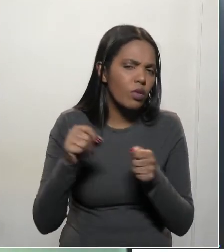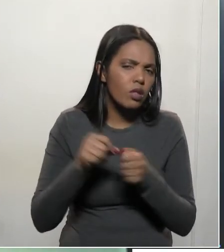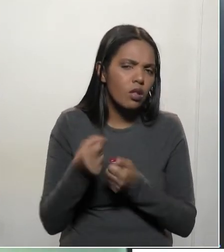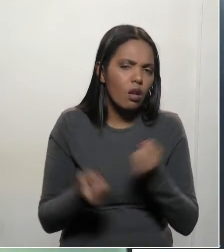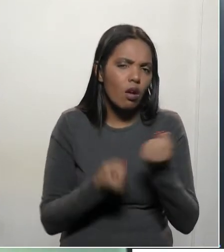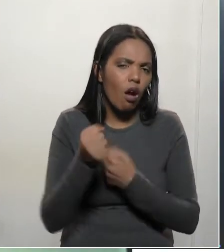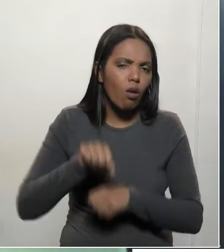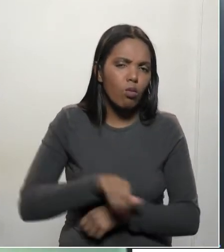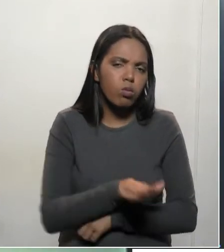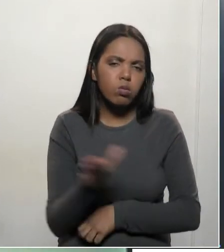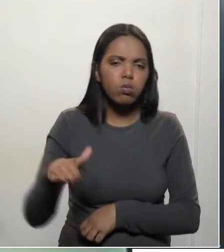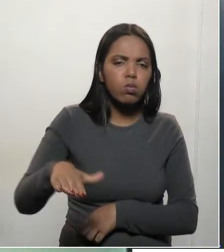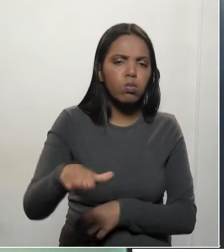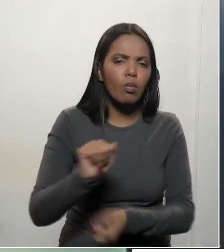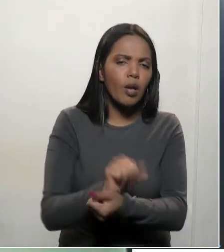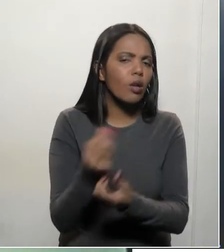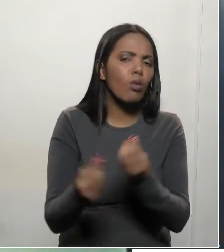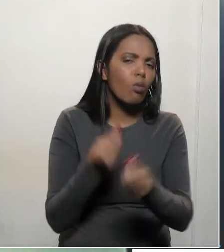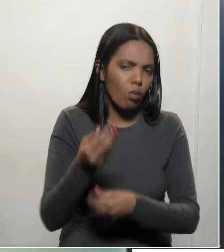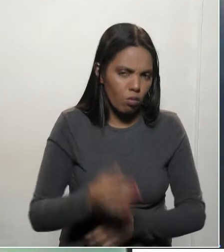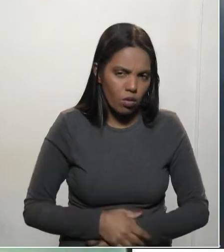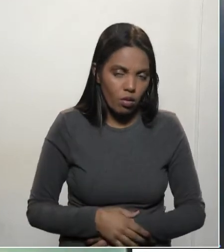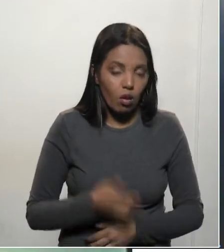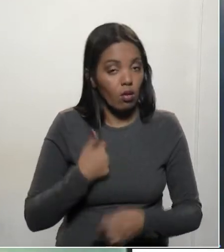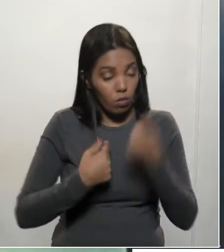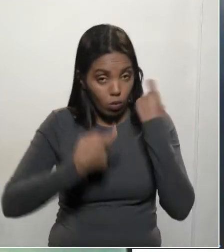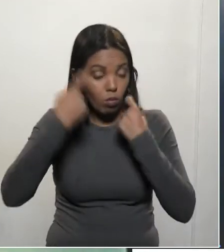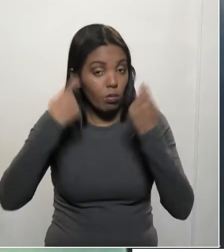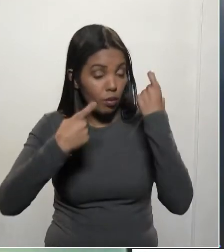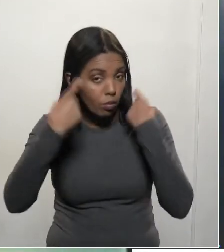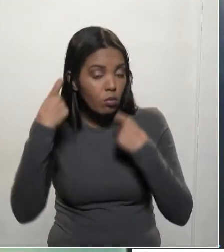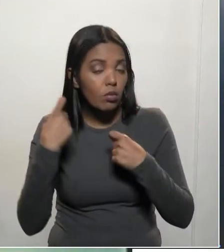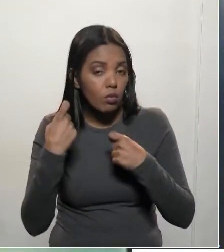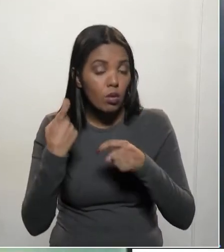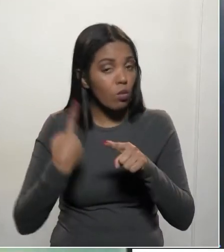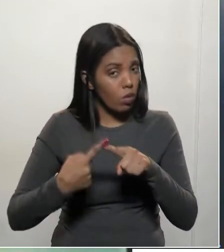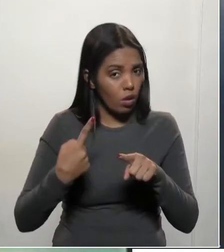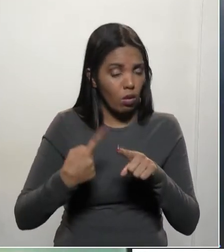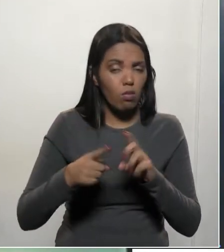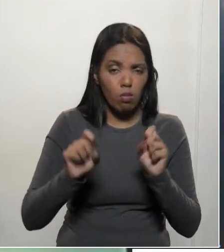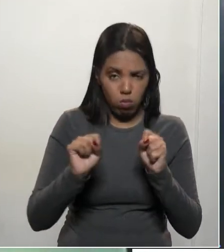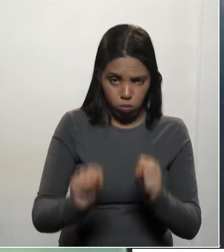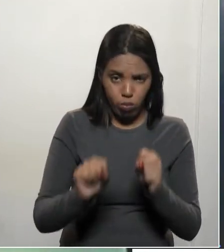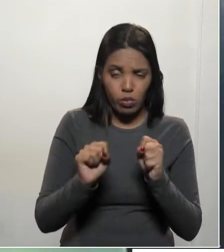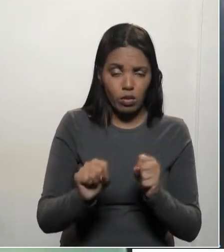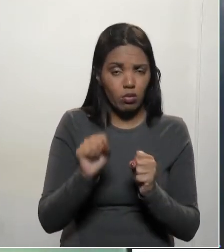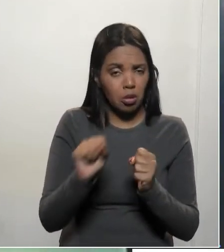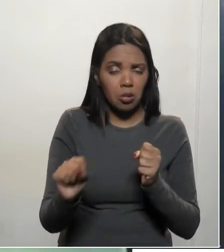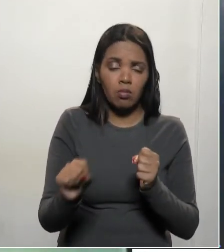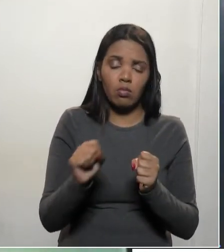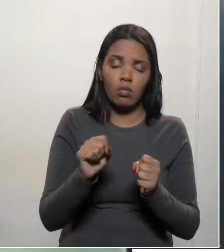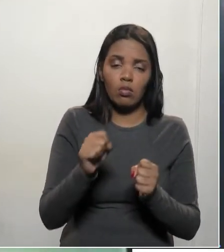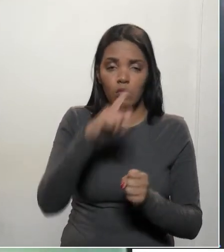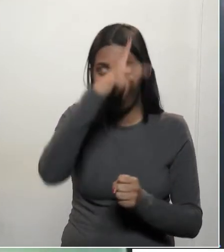E é preocupante essa situação, porque poderia ter deixado a Prefeitura